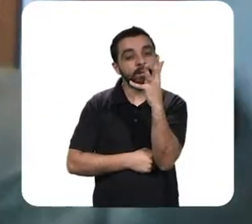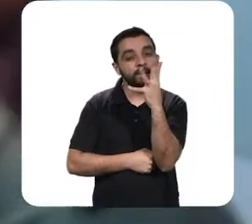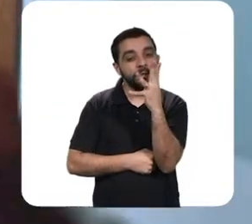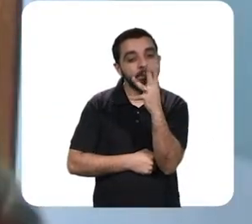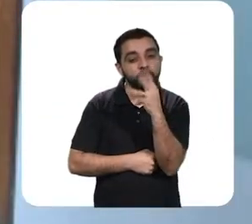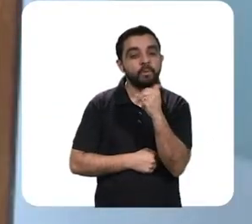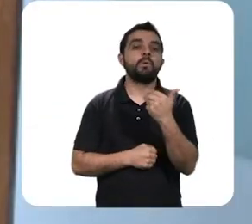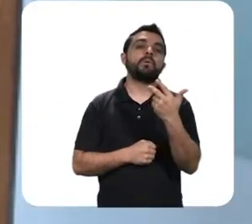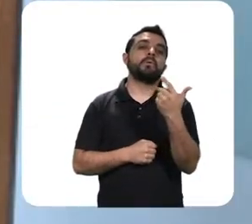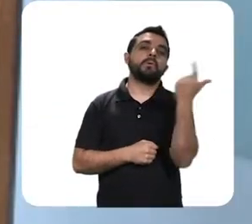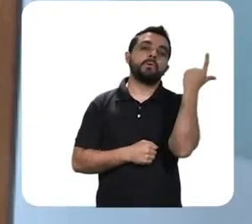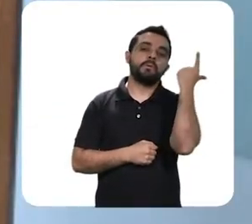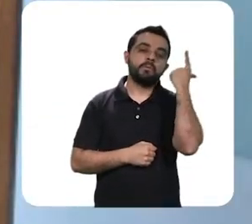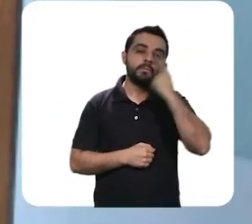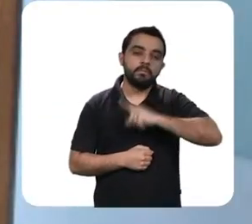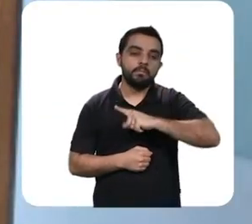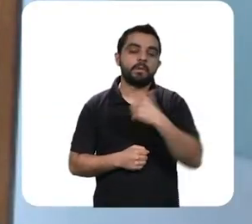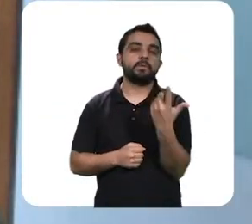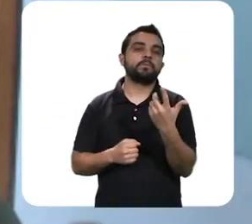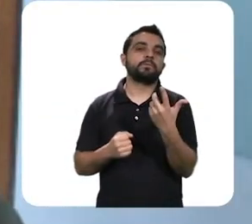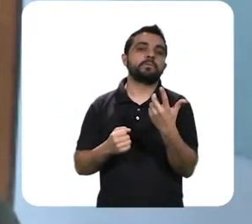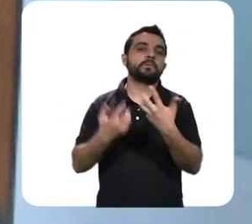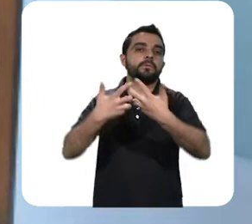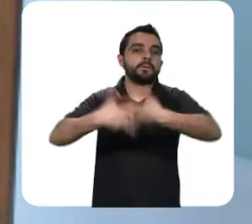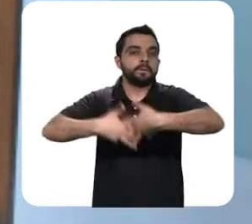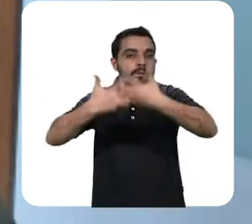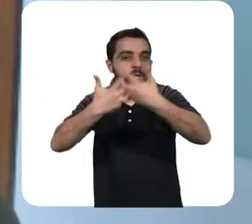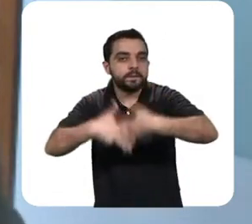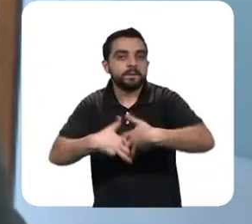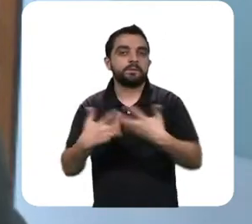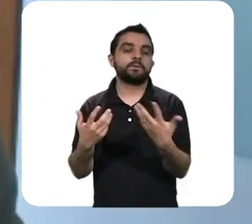você desligar um alto forno de uma siderúrgica você